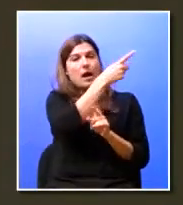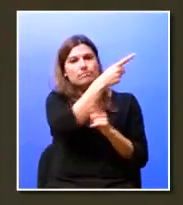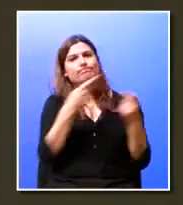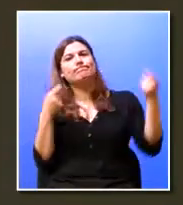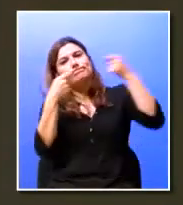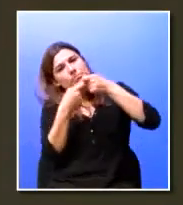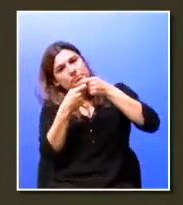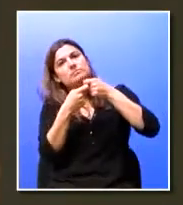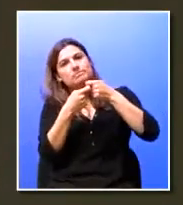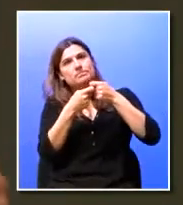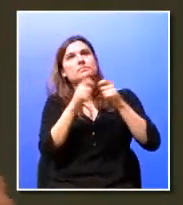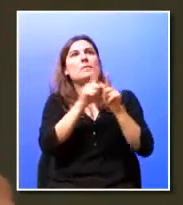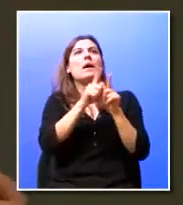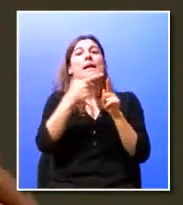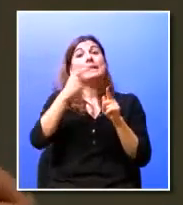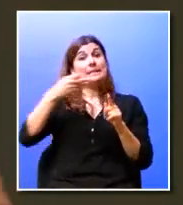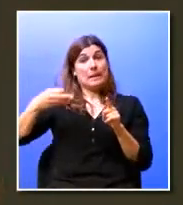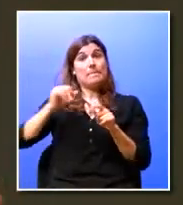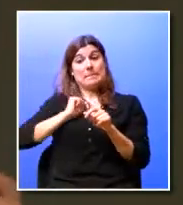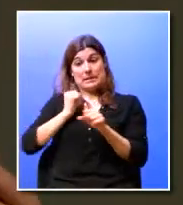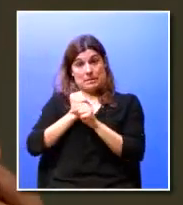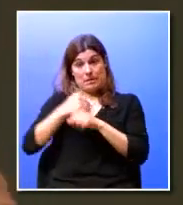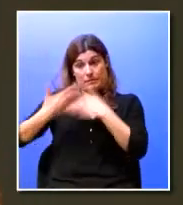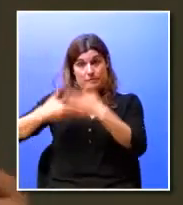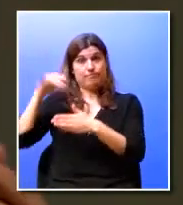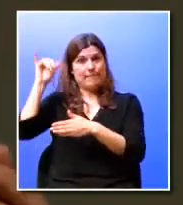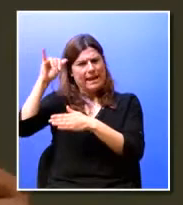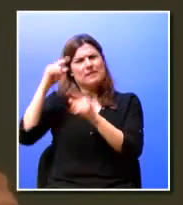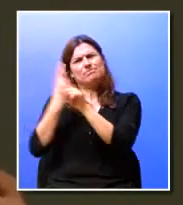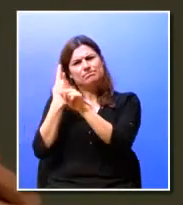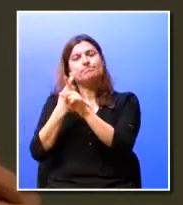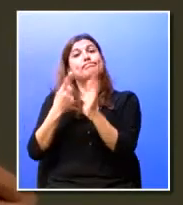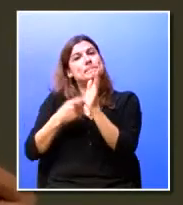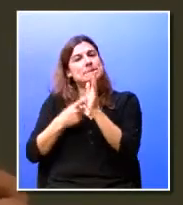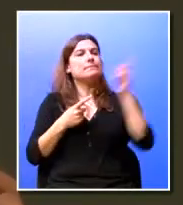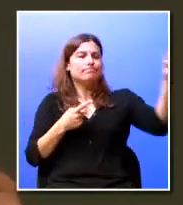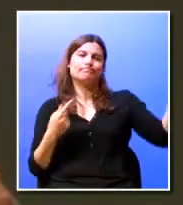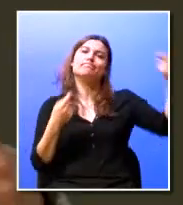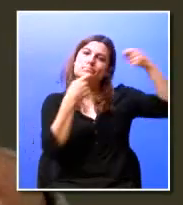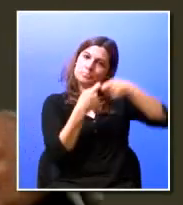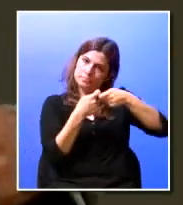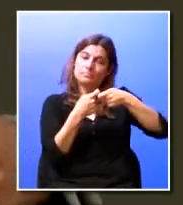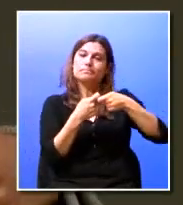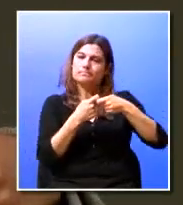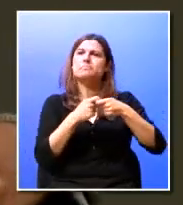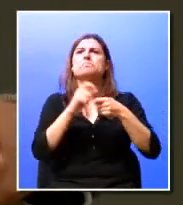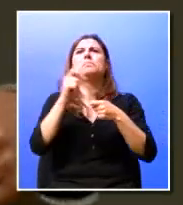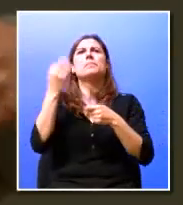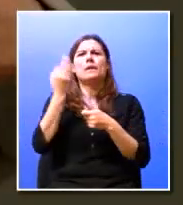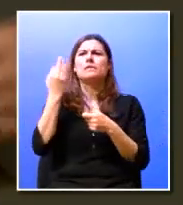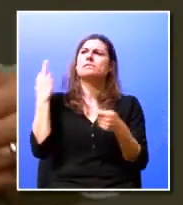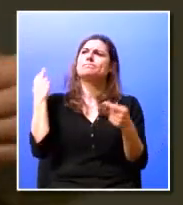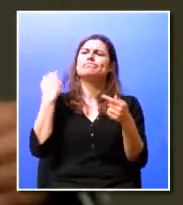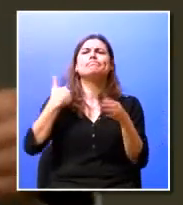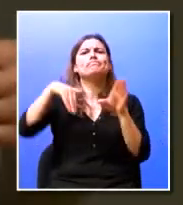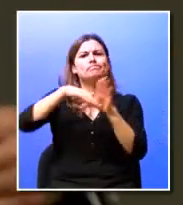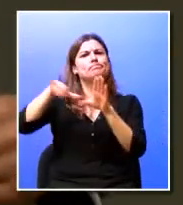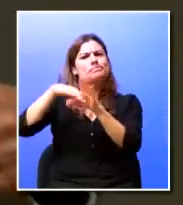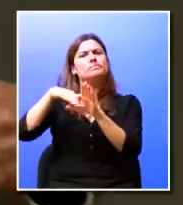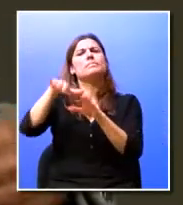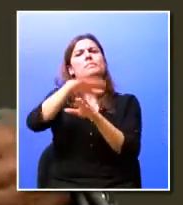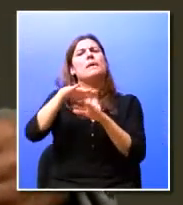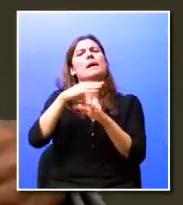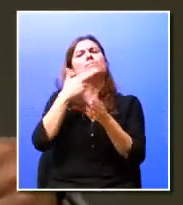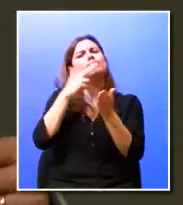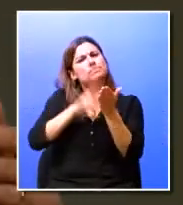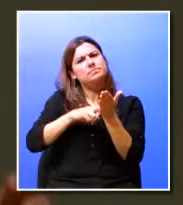levar a cabo a sua operação aérea, necessita. E tem sido possível nós participarmos na componente prática do contexto